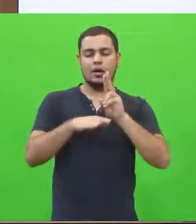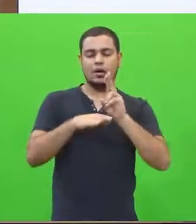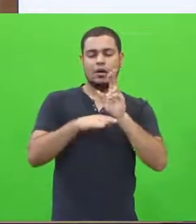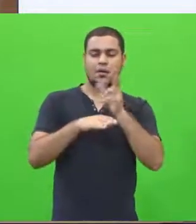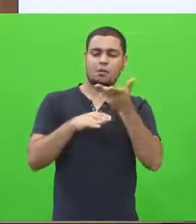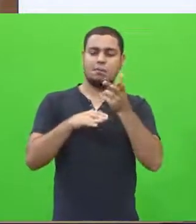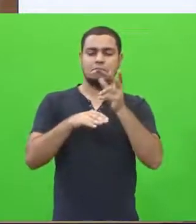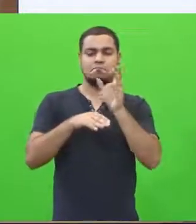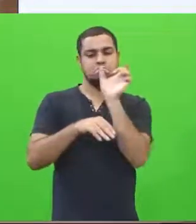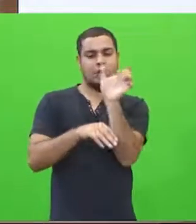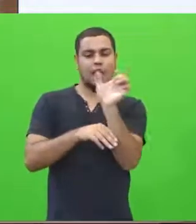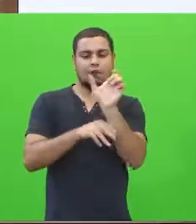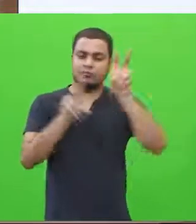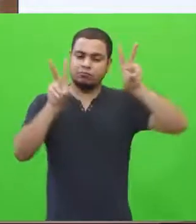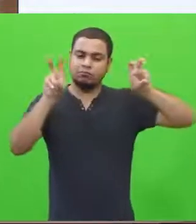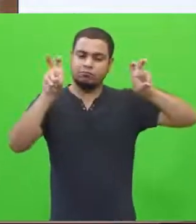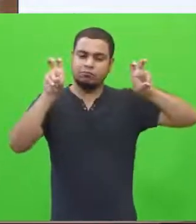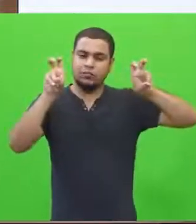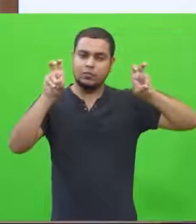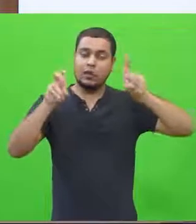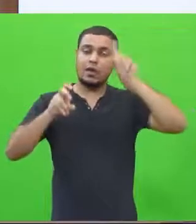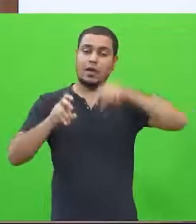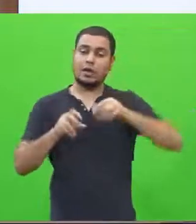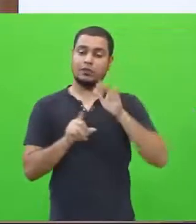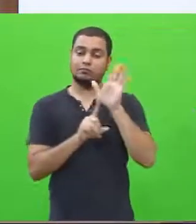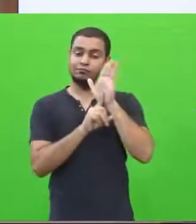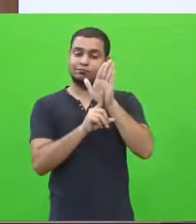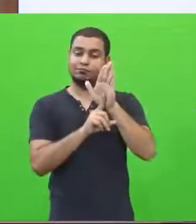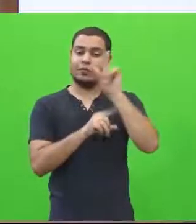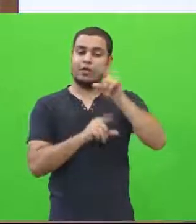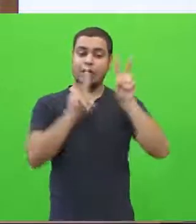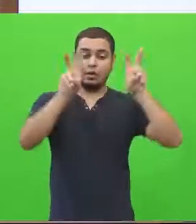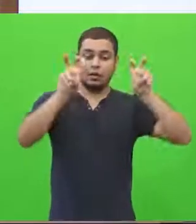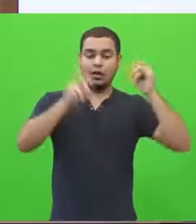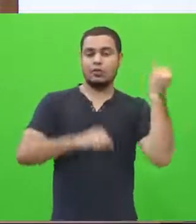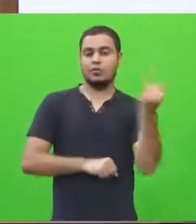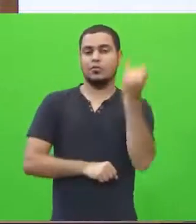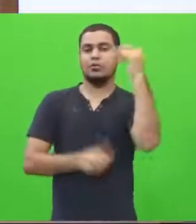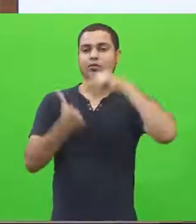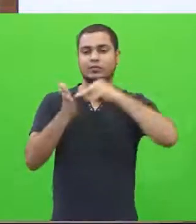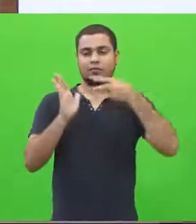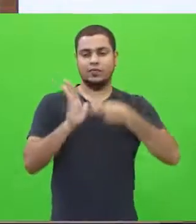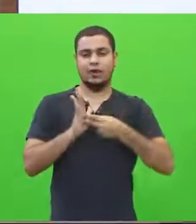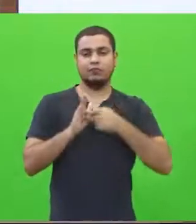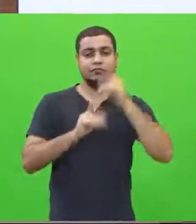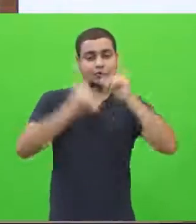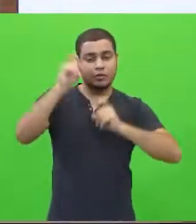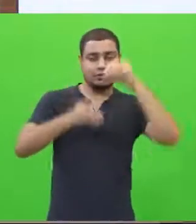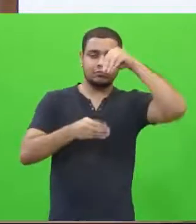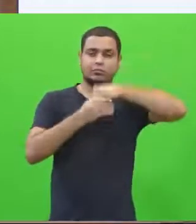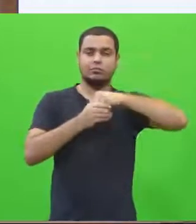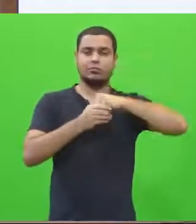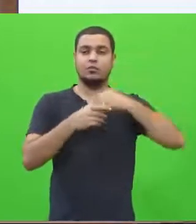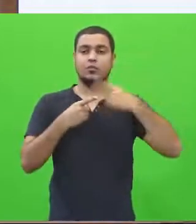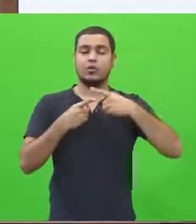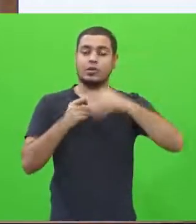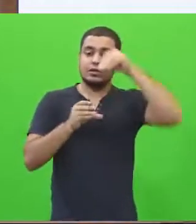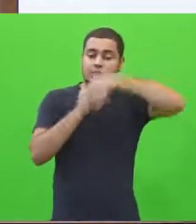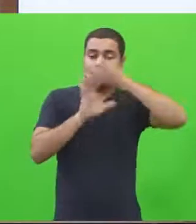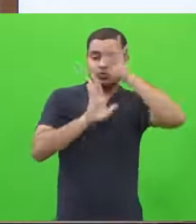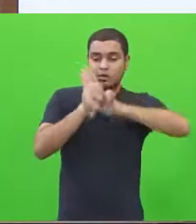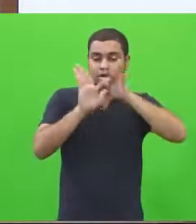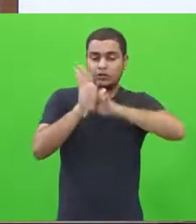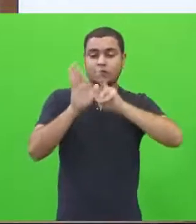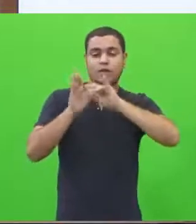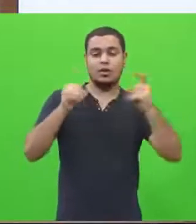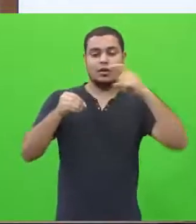aspas, você está ali destacando a relevância daquela palavra ou daquela expressão, porque você vai se remeter,